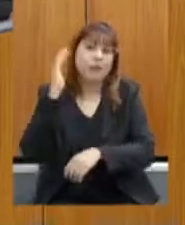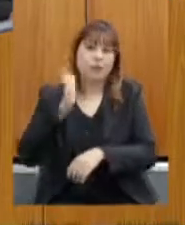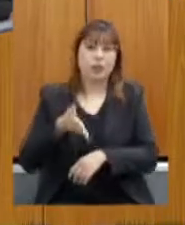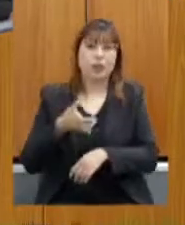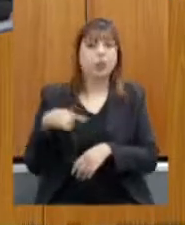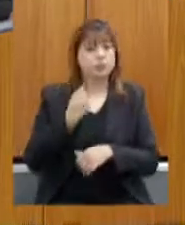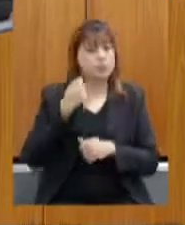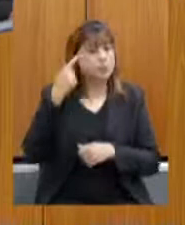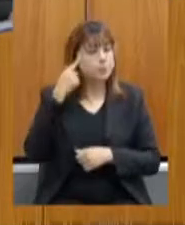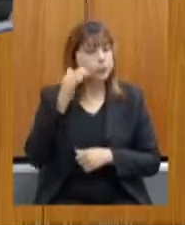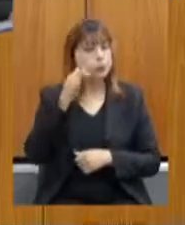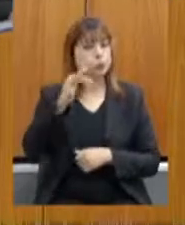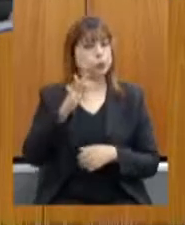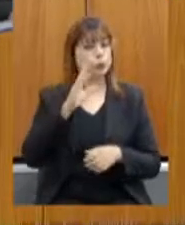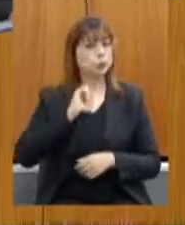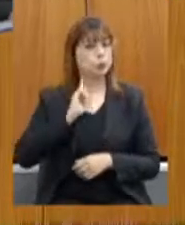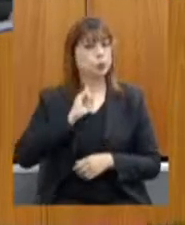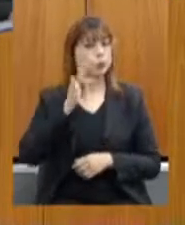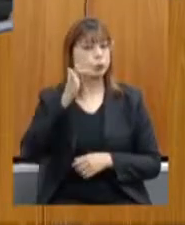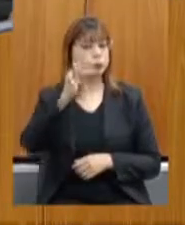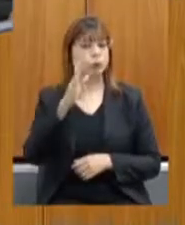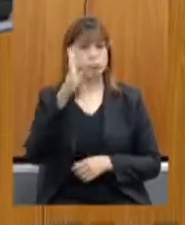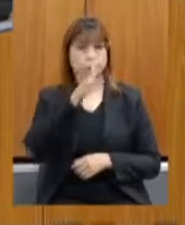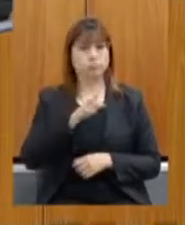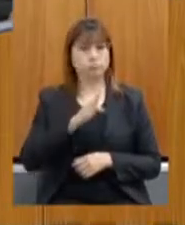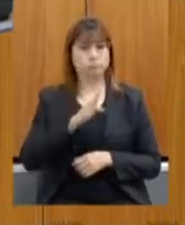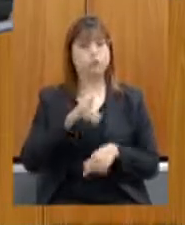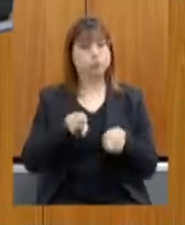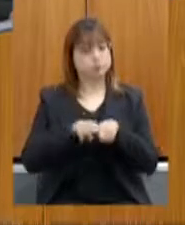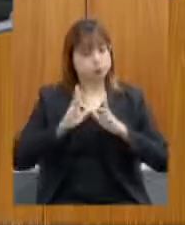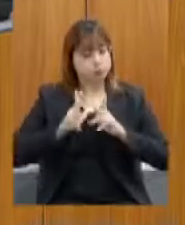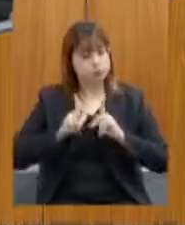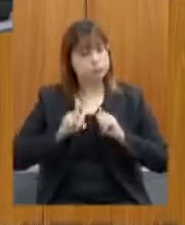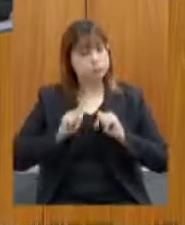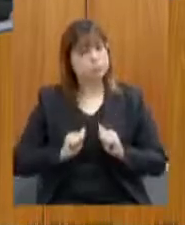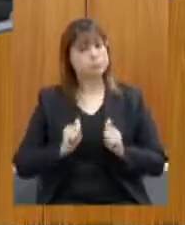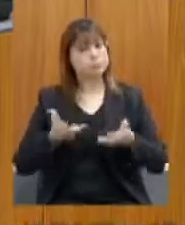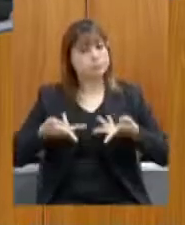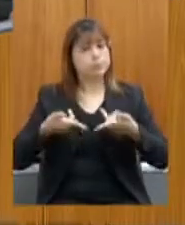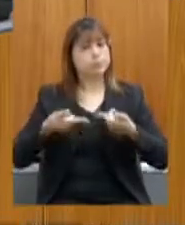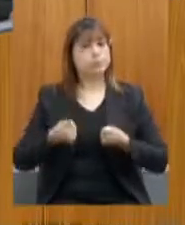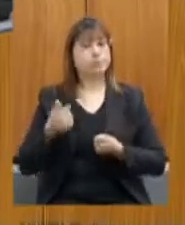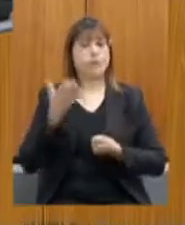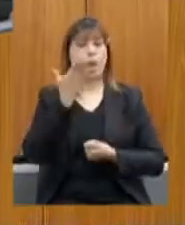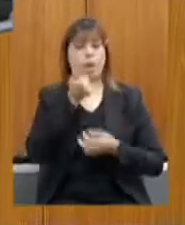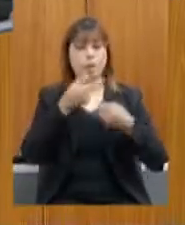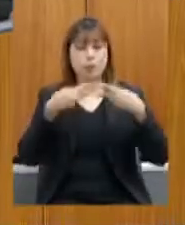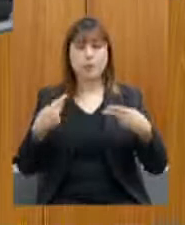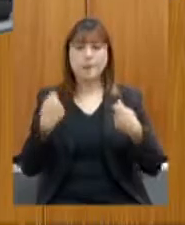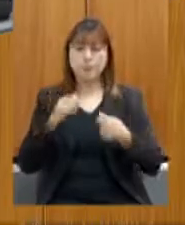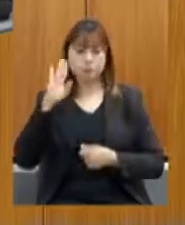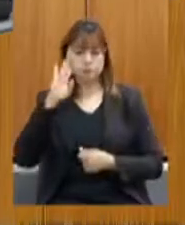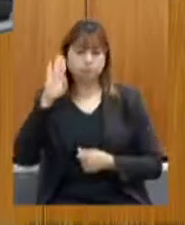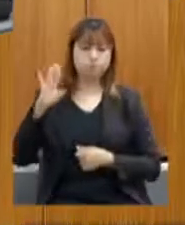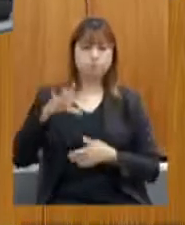do Brasil, e a questão sanitária dos alimentos deverá ser prioridade nessa casa como saúde.